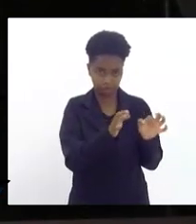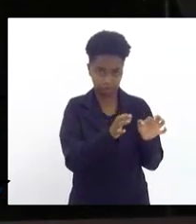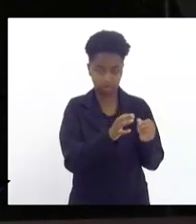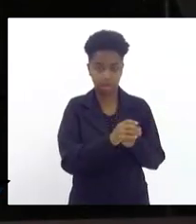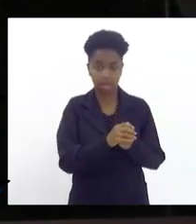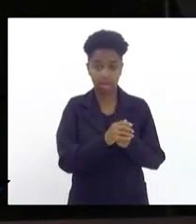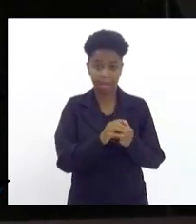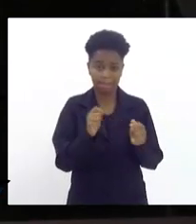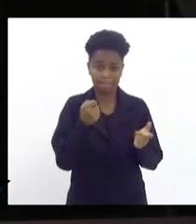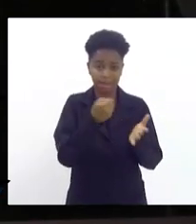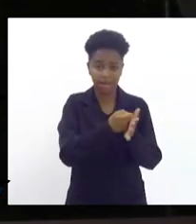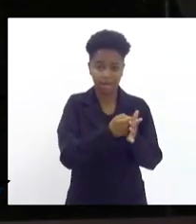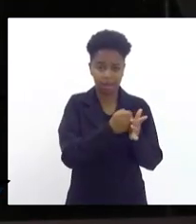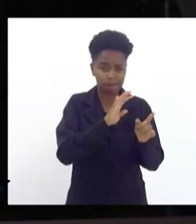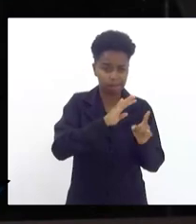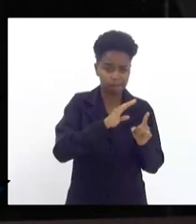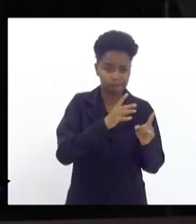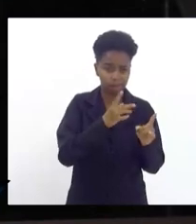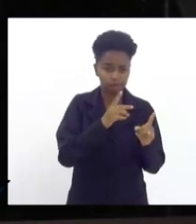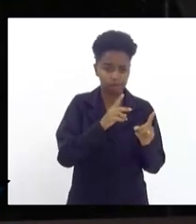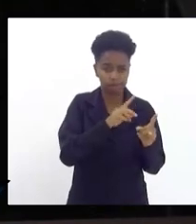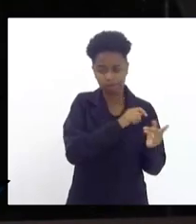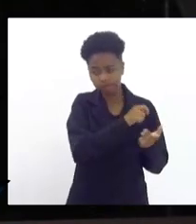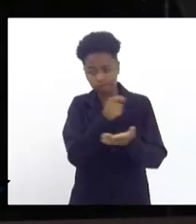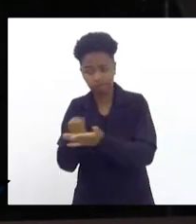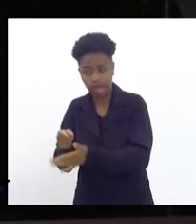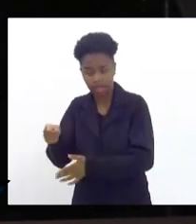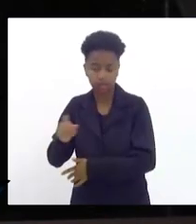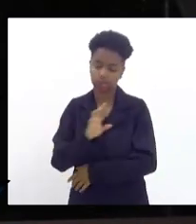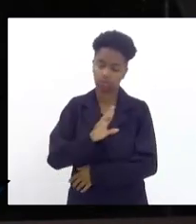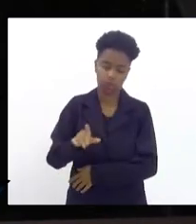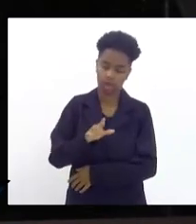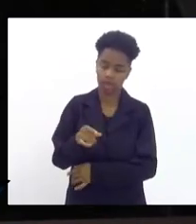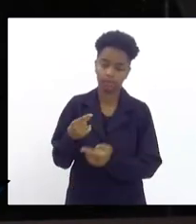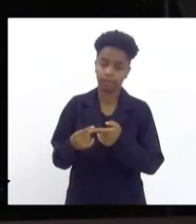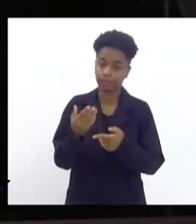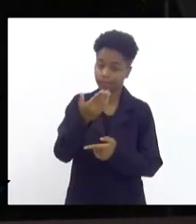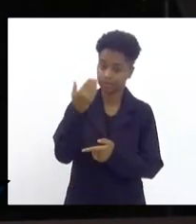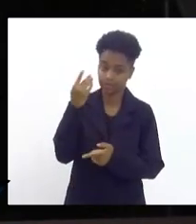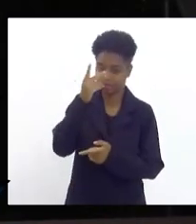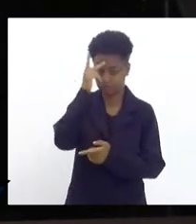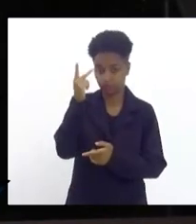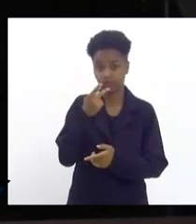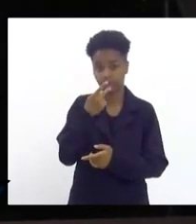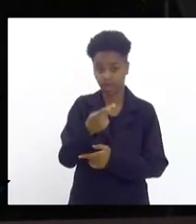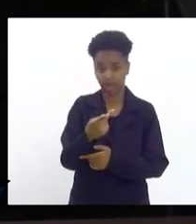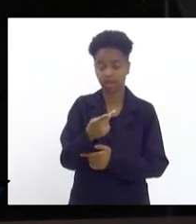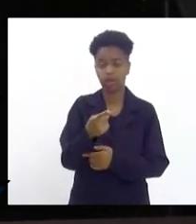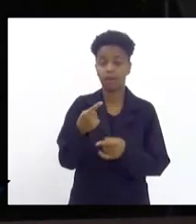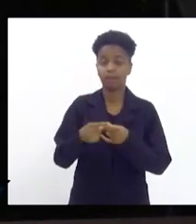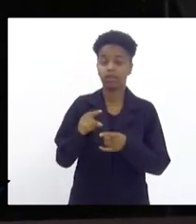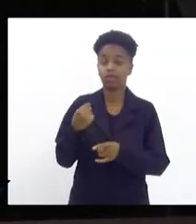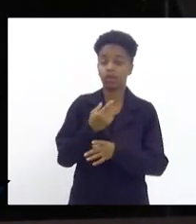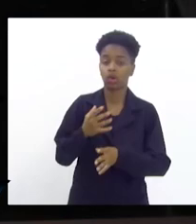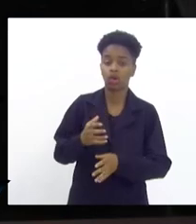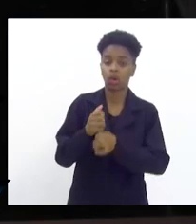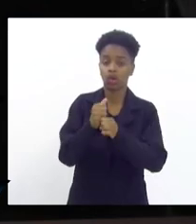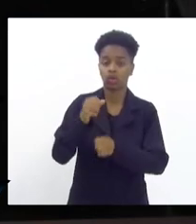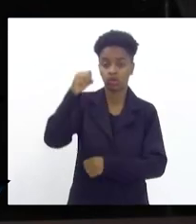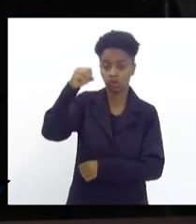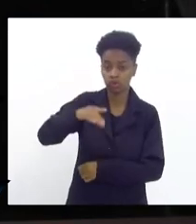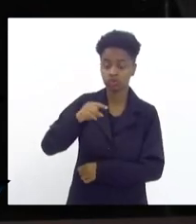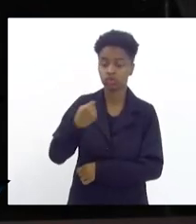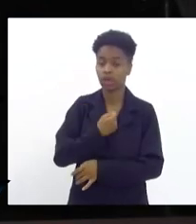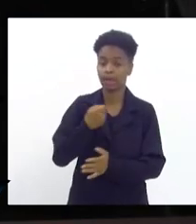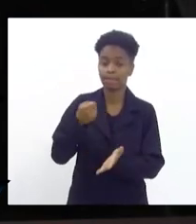o valor da tarifa social está bem claro isso aqui que era um dos questionamentos no passado porque na nossa conta de luz nós pagamos um acréscimo